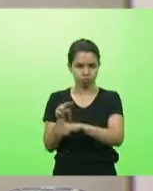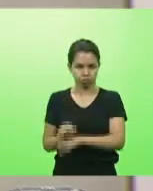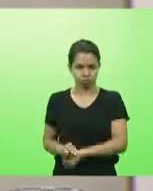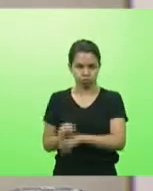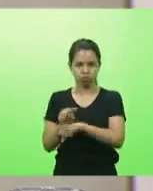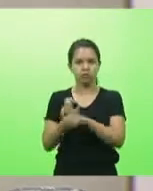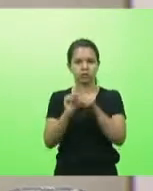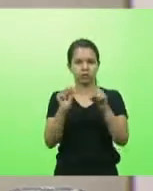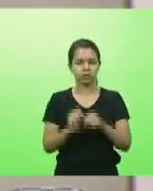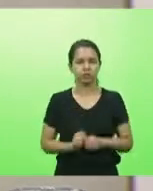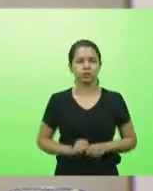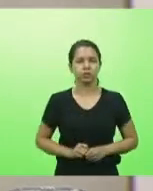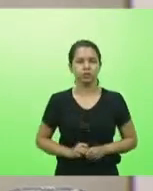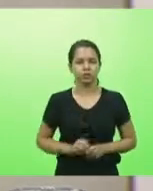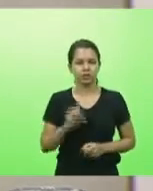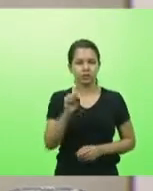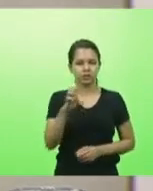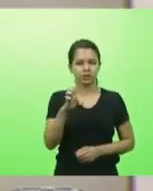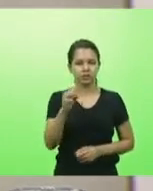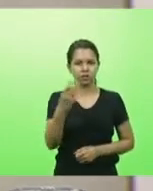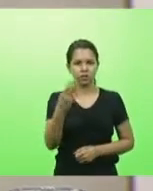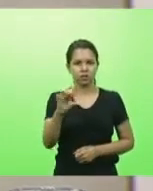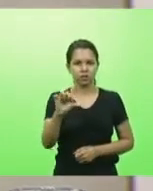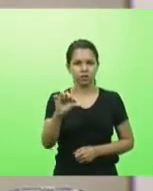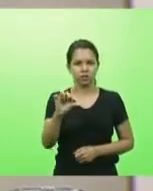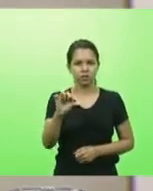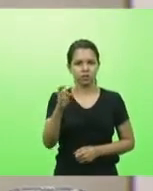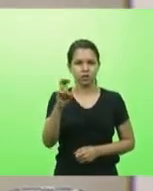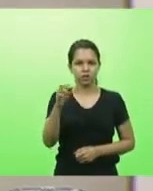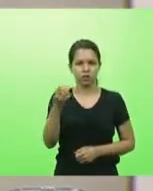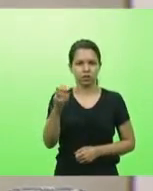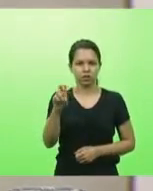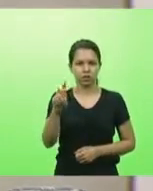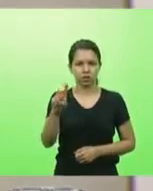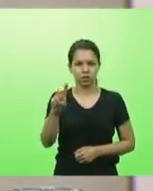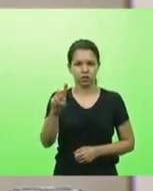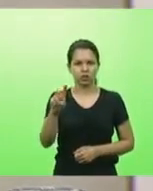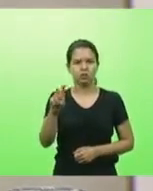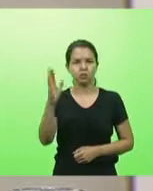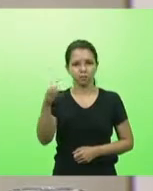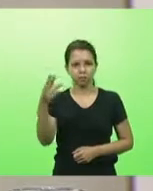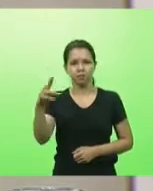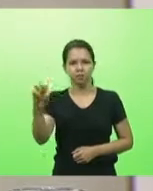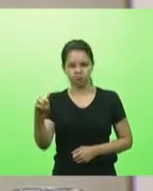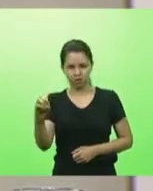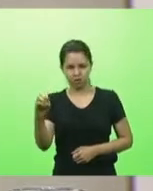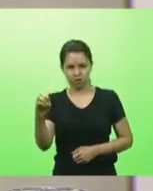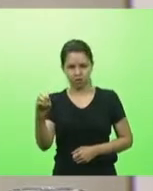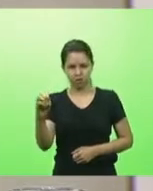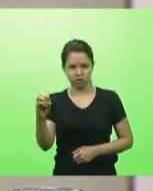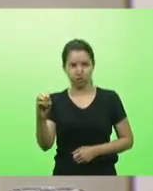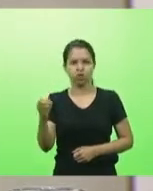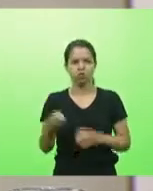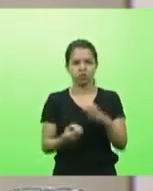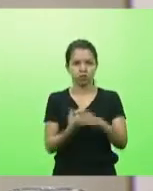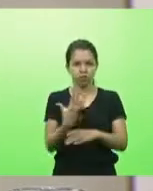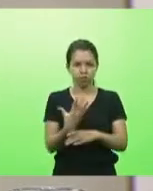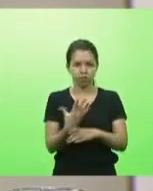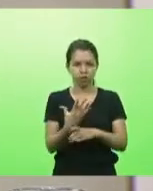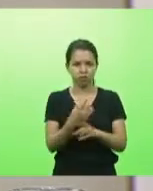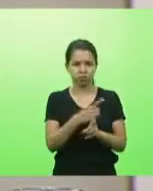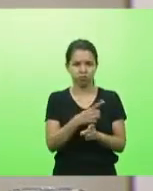49615-2020, que foi instaurada para apurar os fatos relacionados ao processo SES